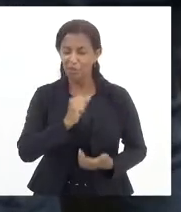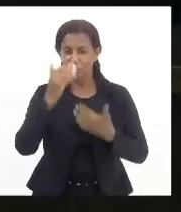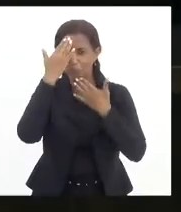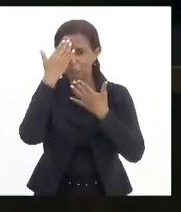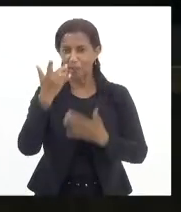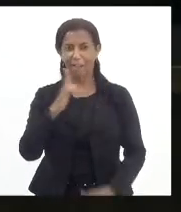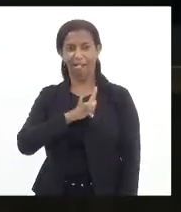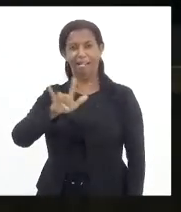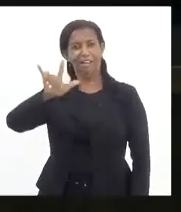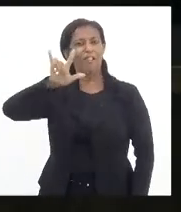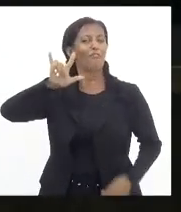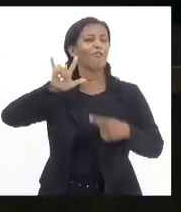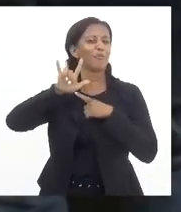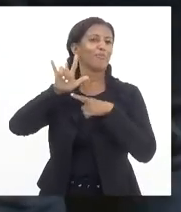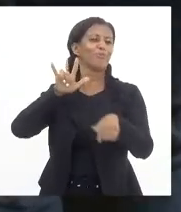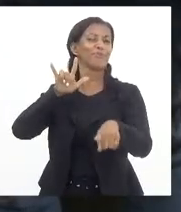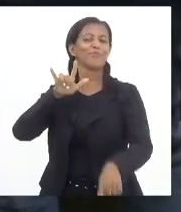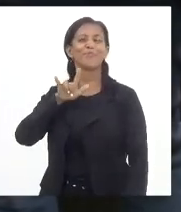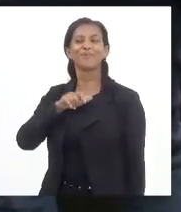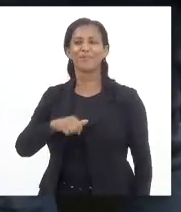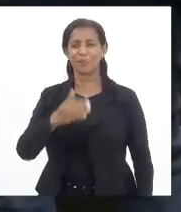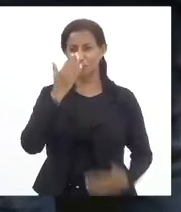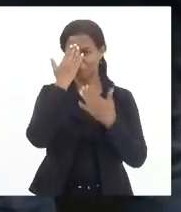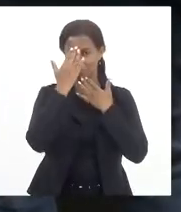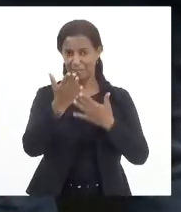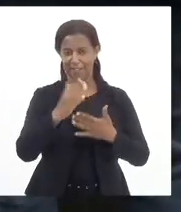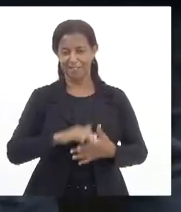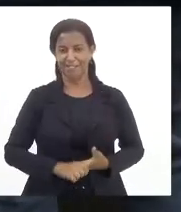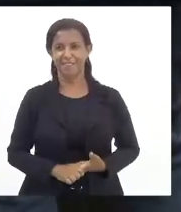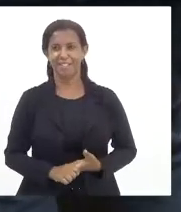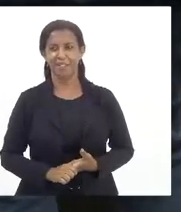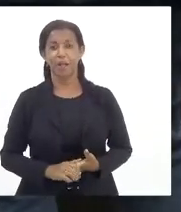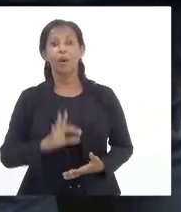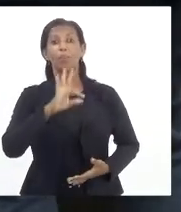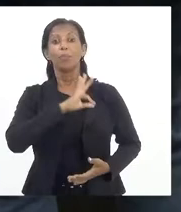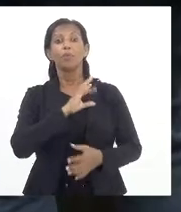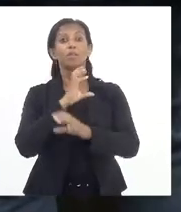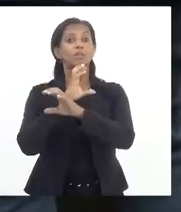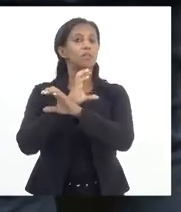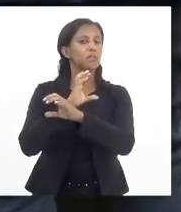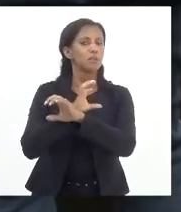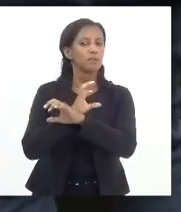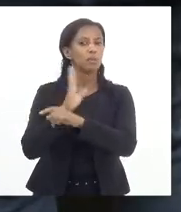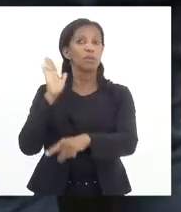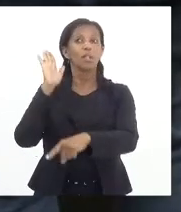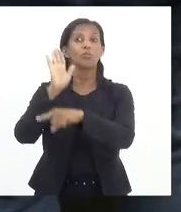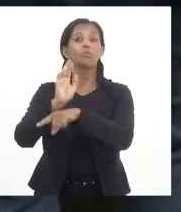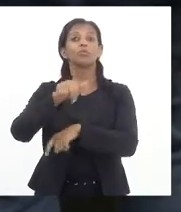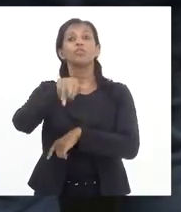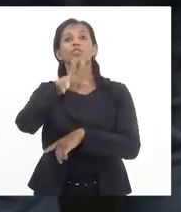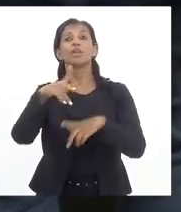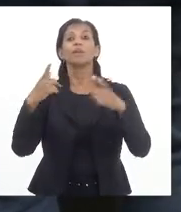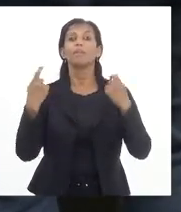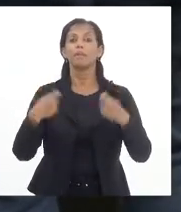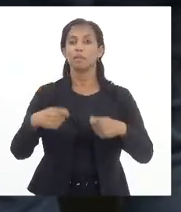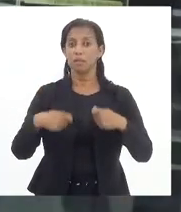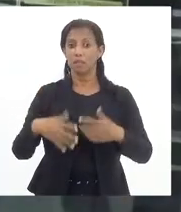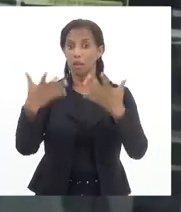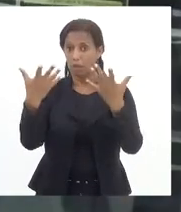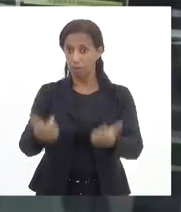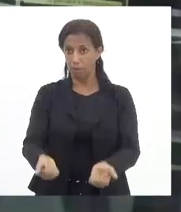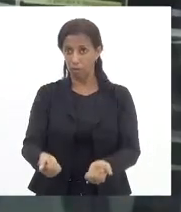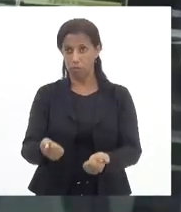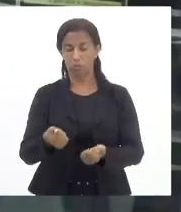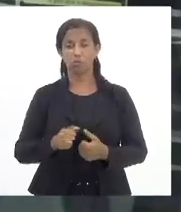I love you. Muito obrigado por tudo. Muito obrigado. Polícia Civil do Estado do Rio de Janeiro, em defesa de quem precisar. Vamos, se Deus quiser. Isso